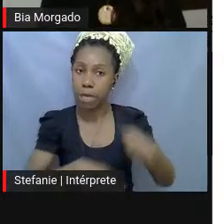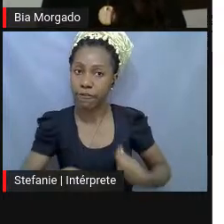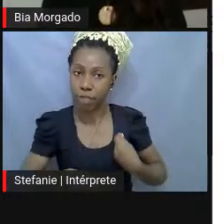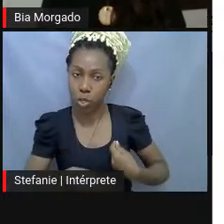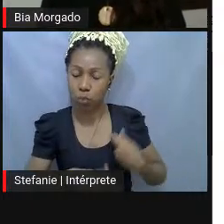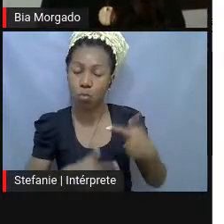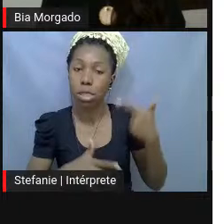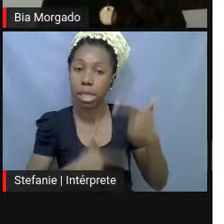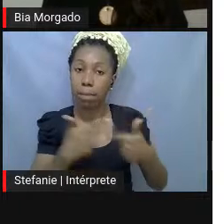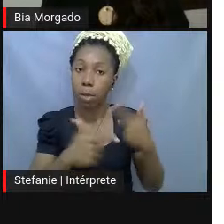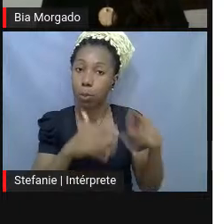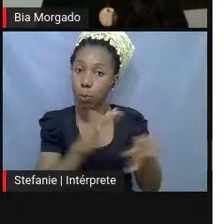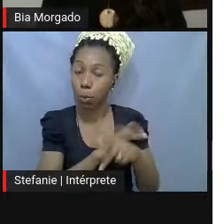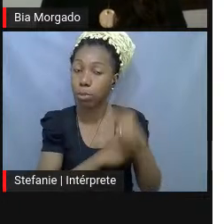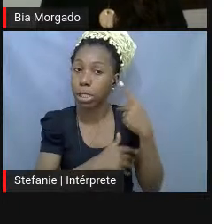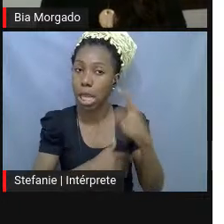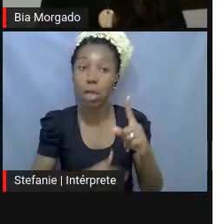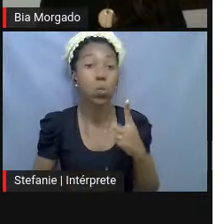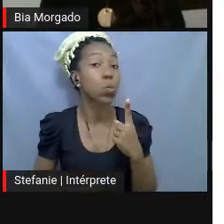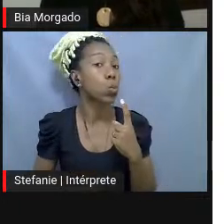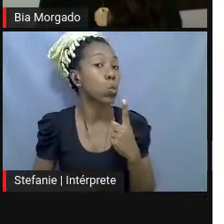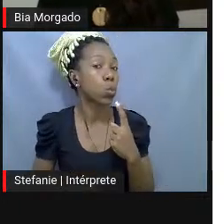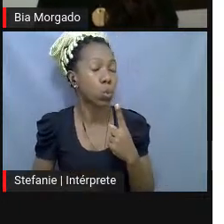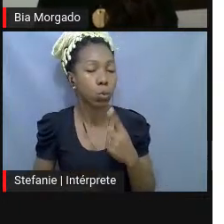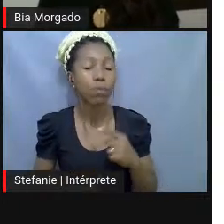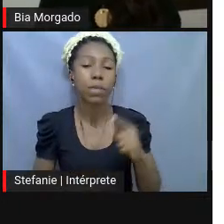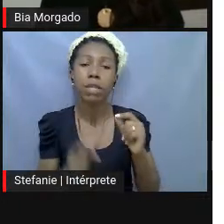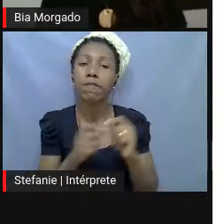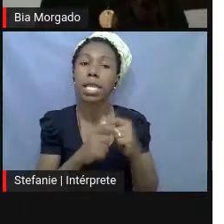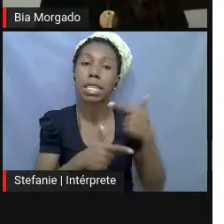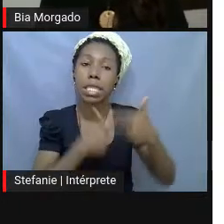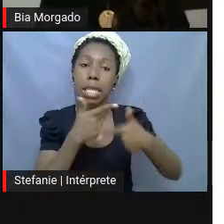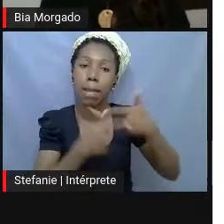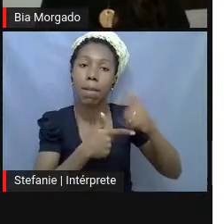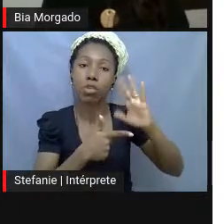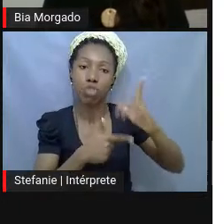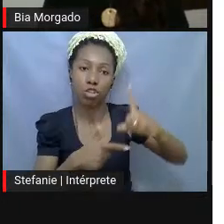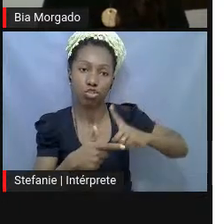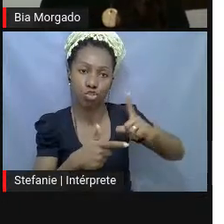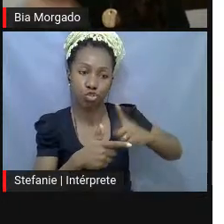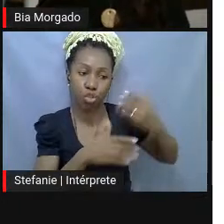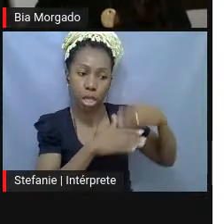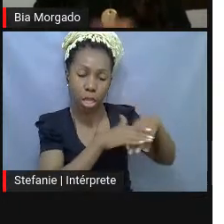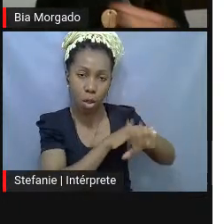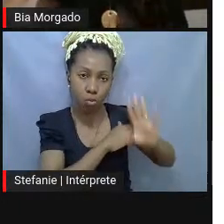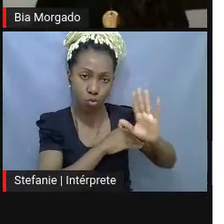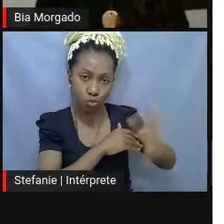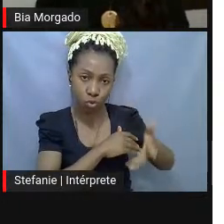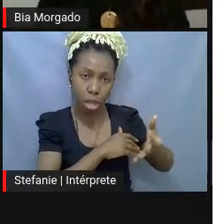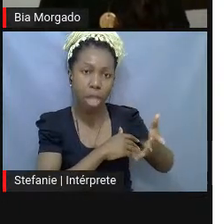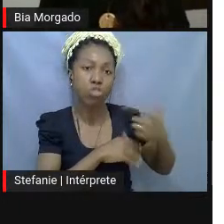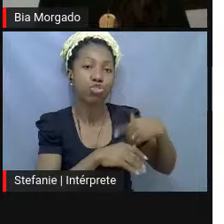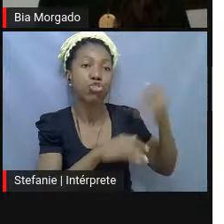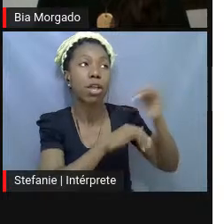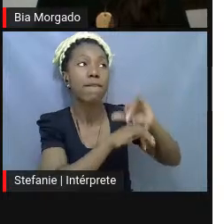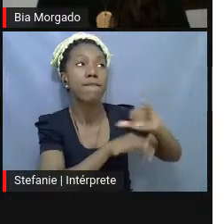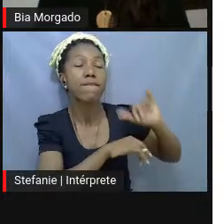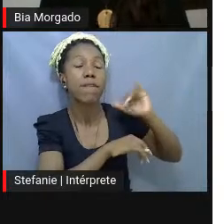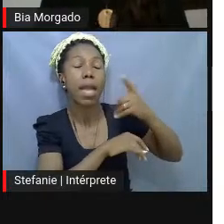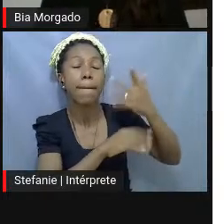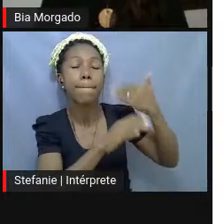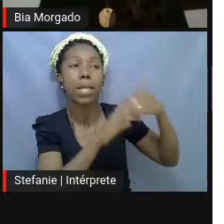né, a princípio ele reuniu diversos trabalhos que ele já tinha, ele iria reunir trabalhos que ele já tinha enviado para Londres para uma outra,